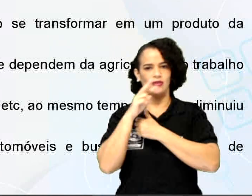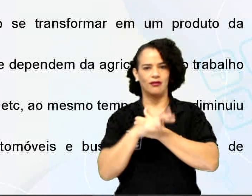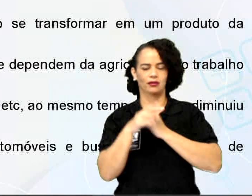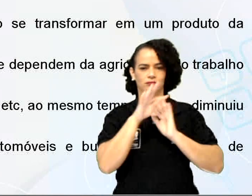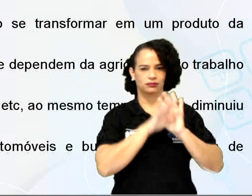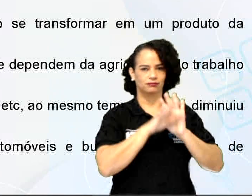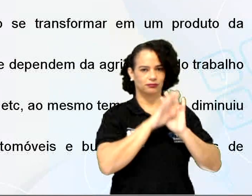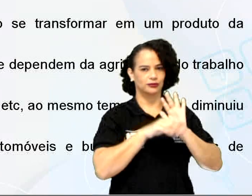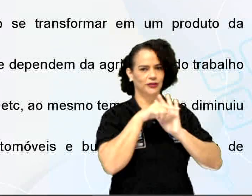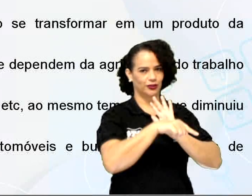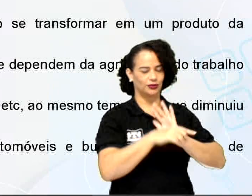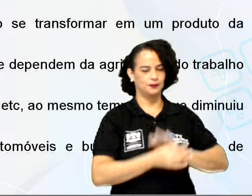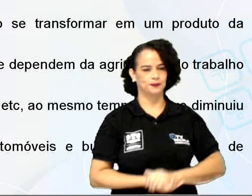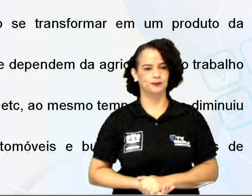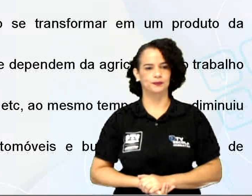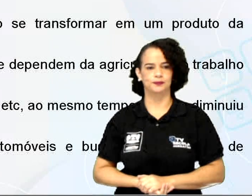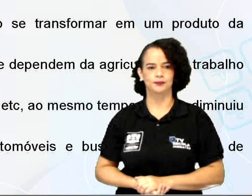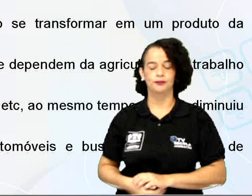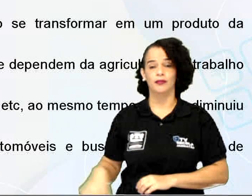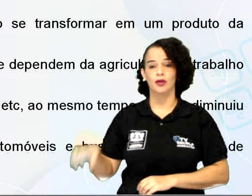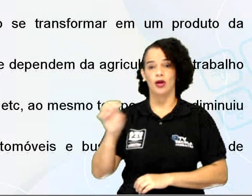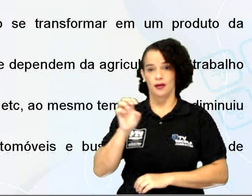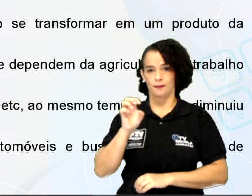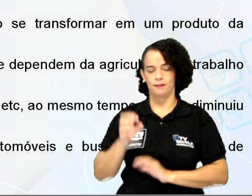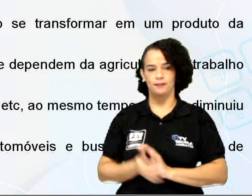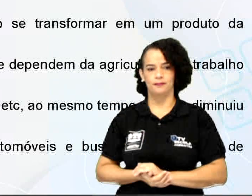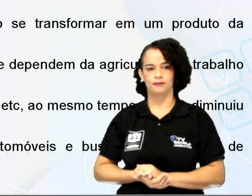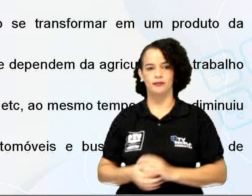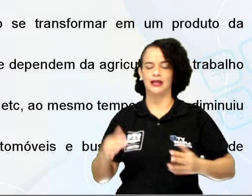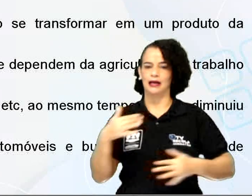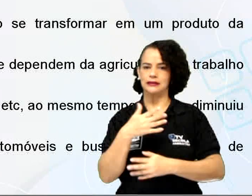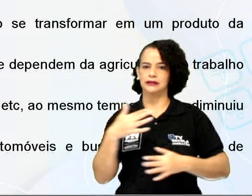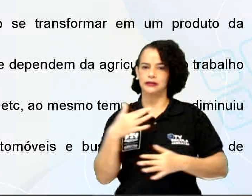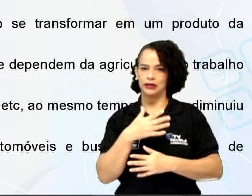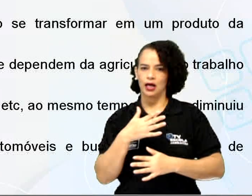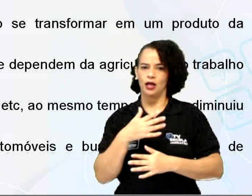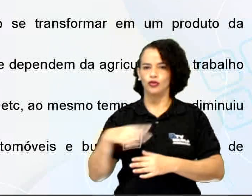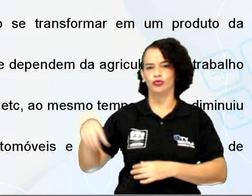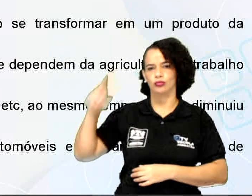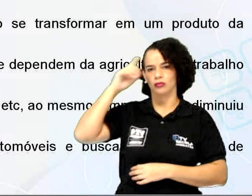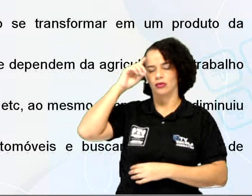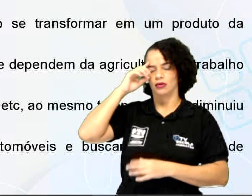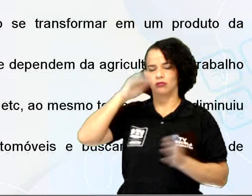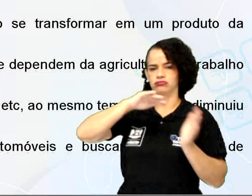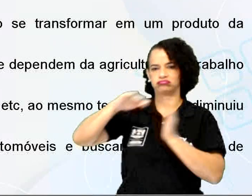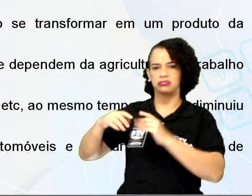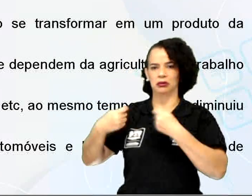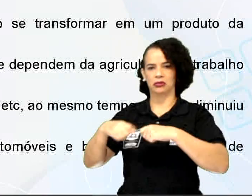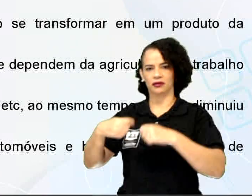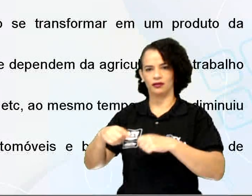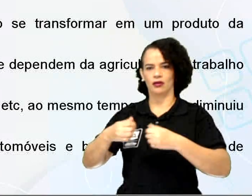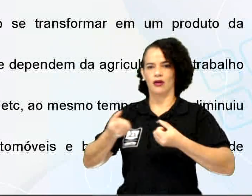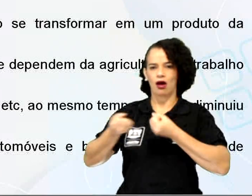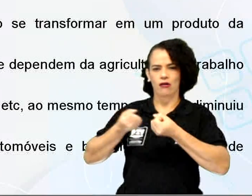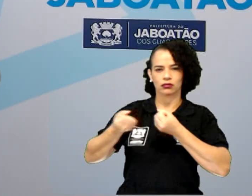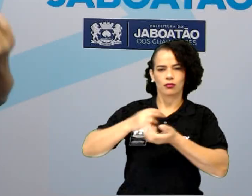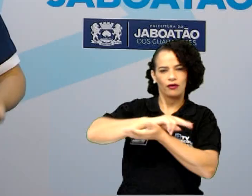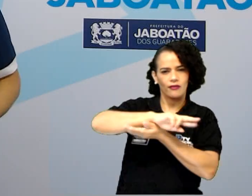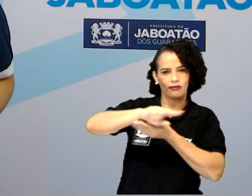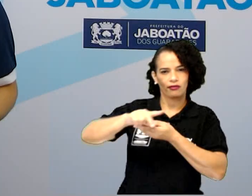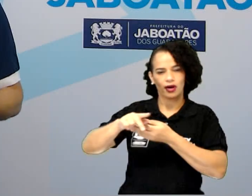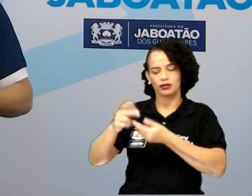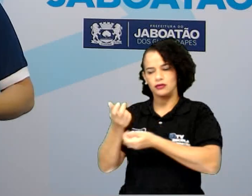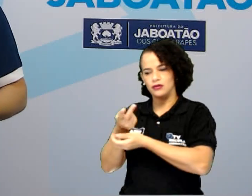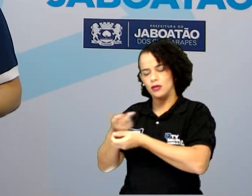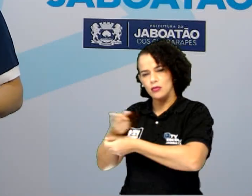no texto do Quintana. Vejamos o item E. As cidades modernas devem deixar de lado os automóveis e buscar outros